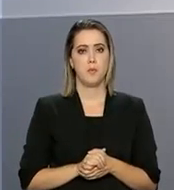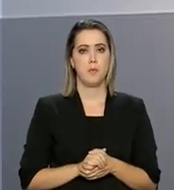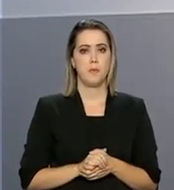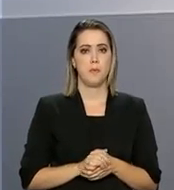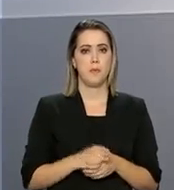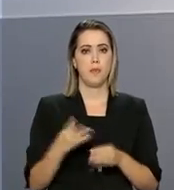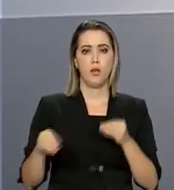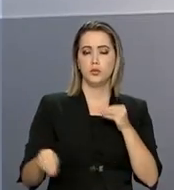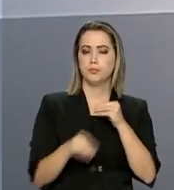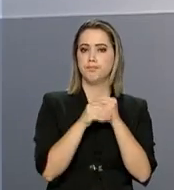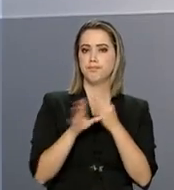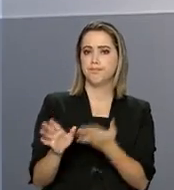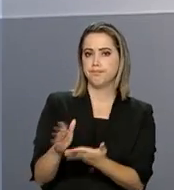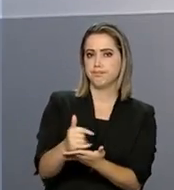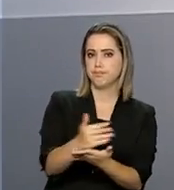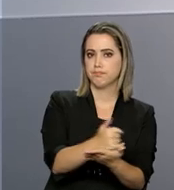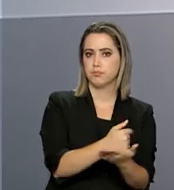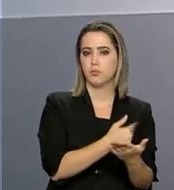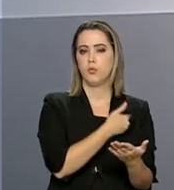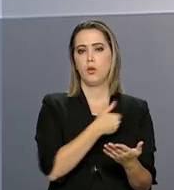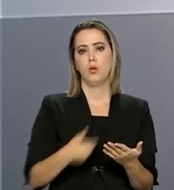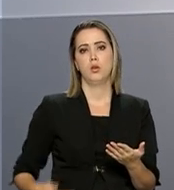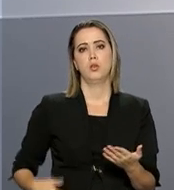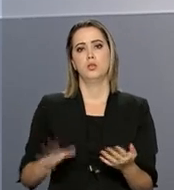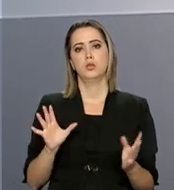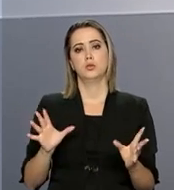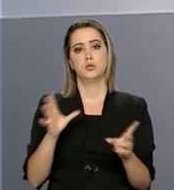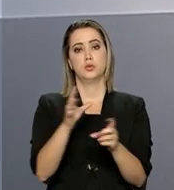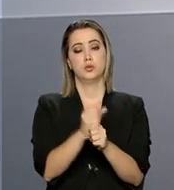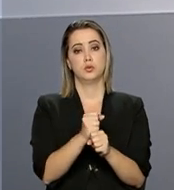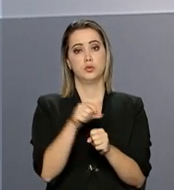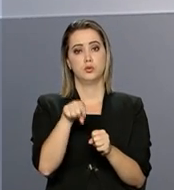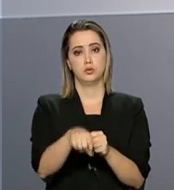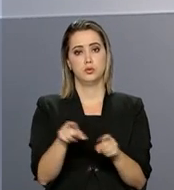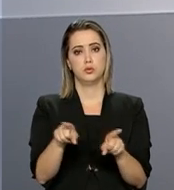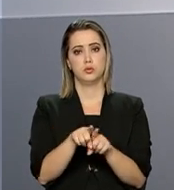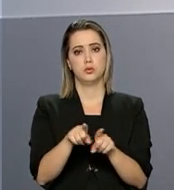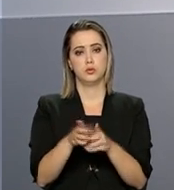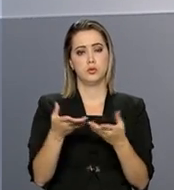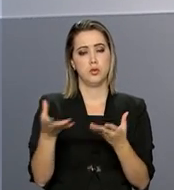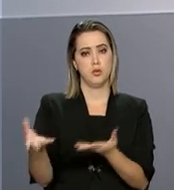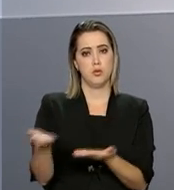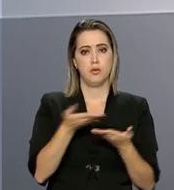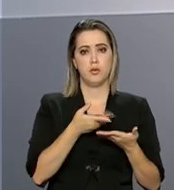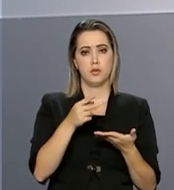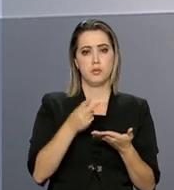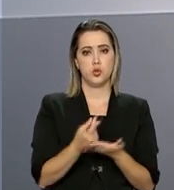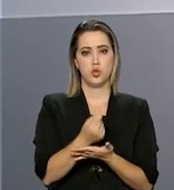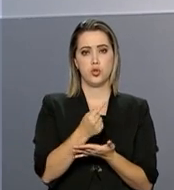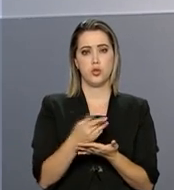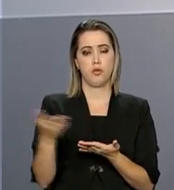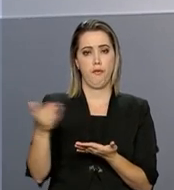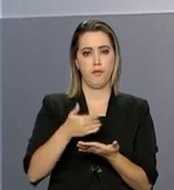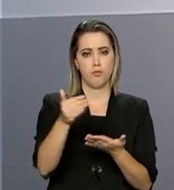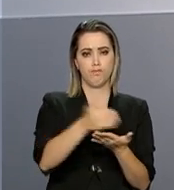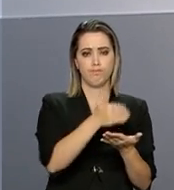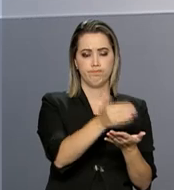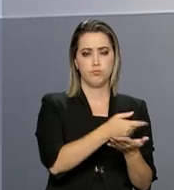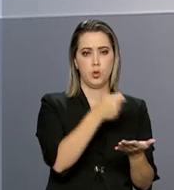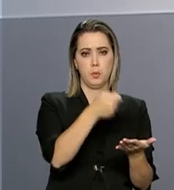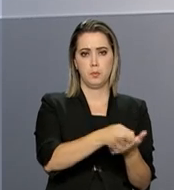para complementar as receitas previstas pelo governo, os cofres públicos também vão receber recursos vindos do